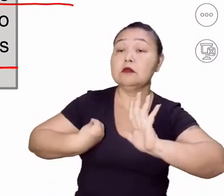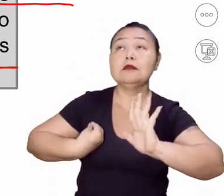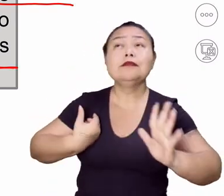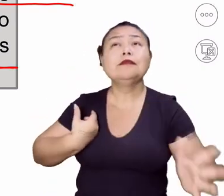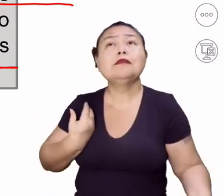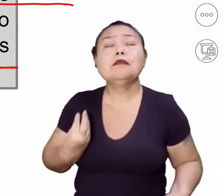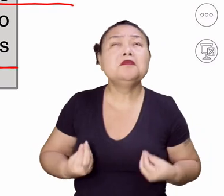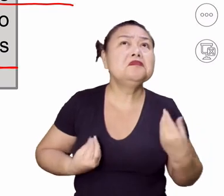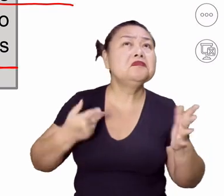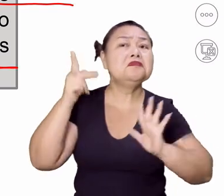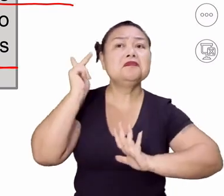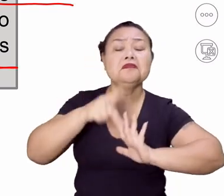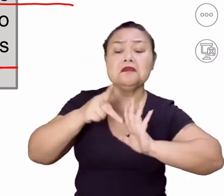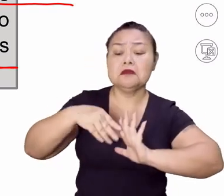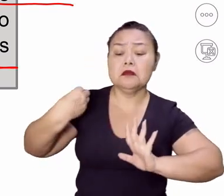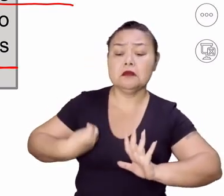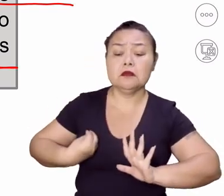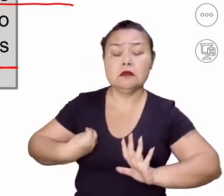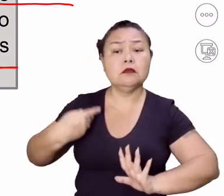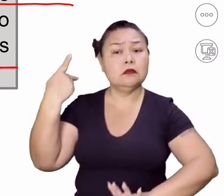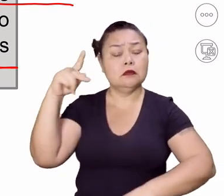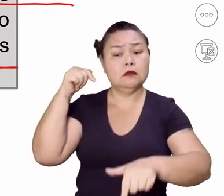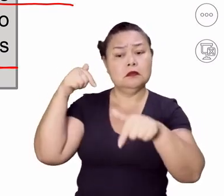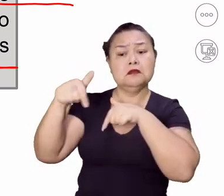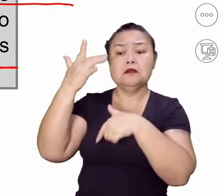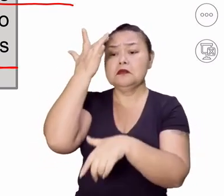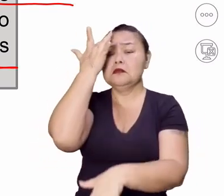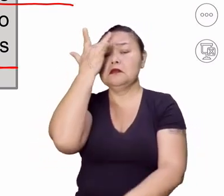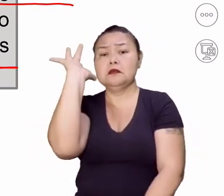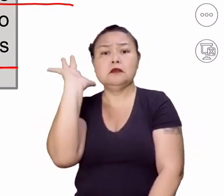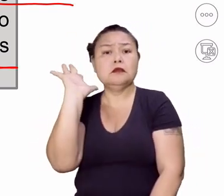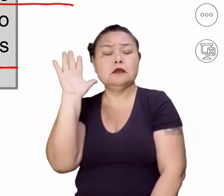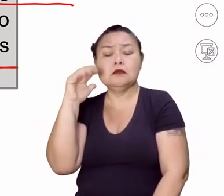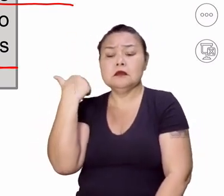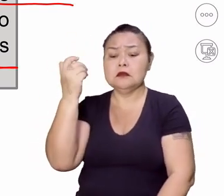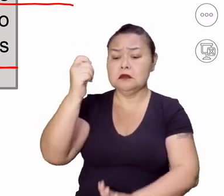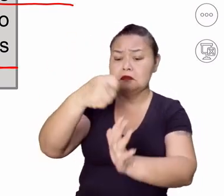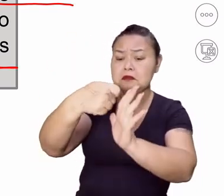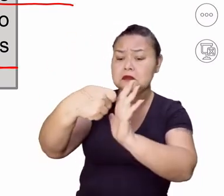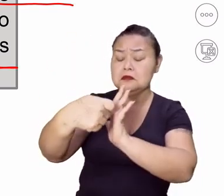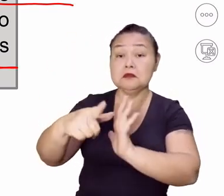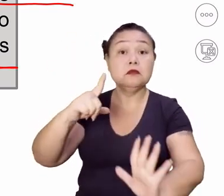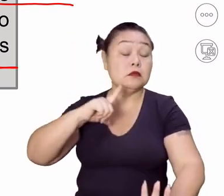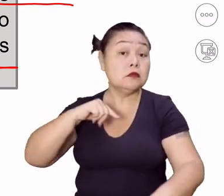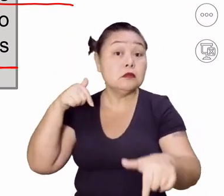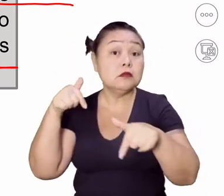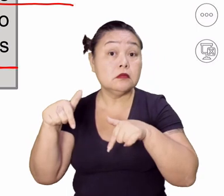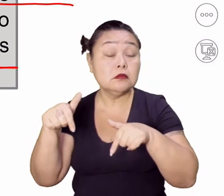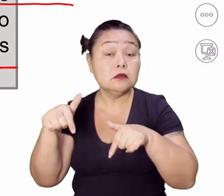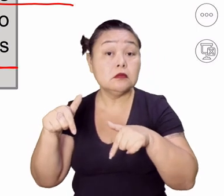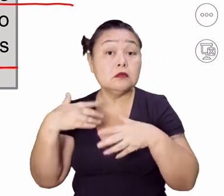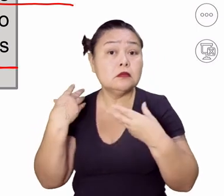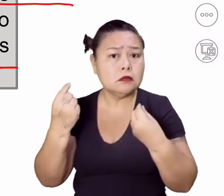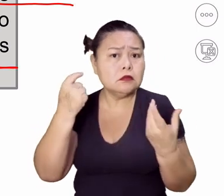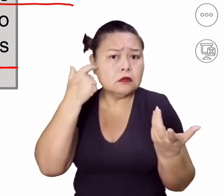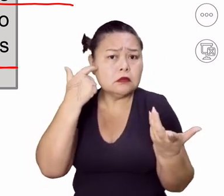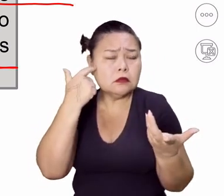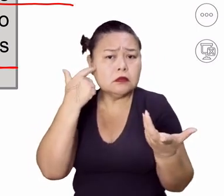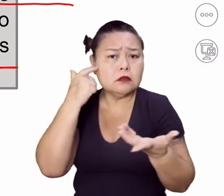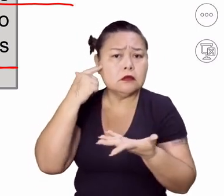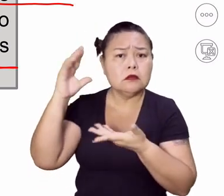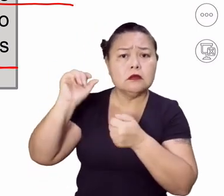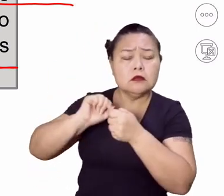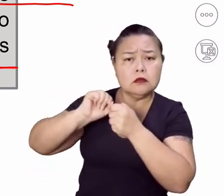projetos de vida se o teu emprego, tu não sabe se daqui a seis meses tu vai ter ele. Então, você pode pensar em